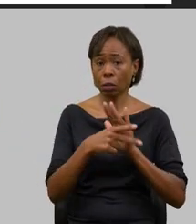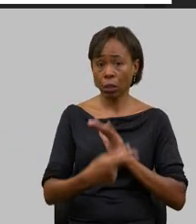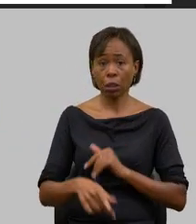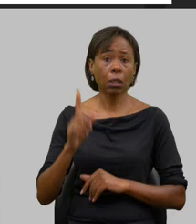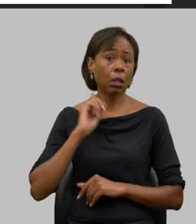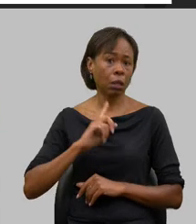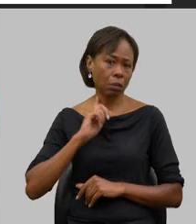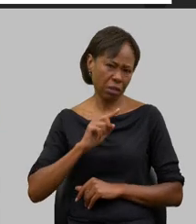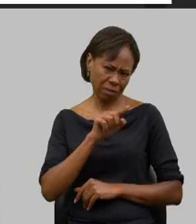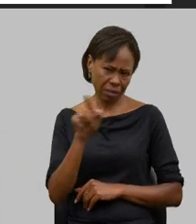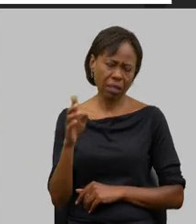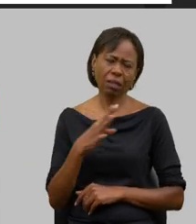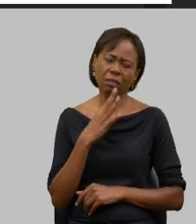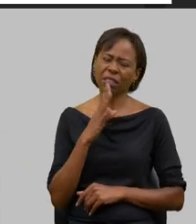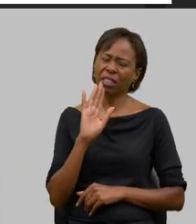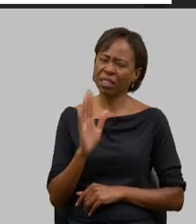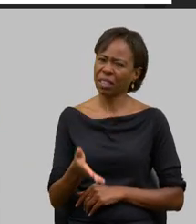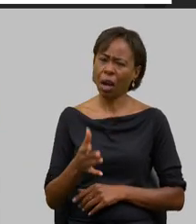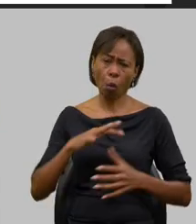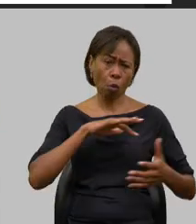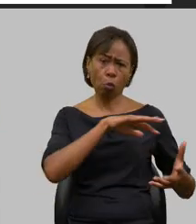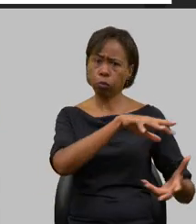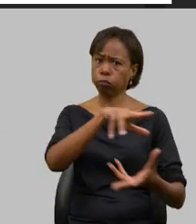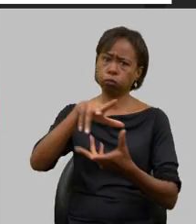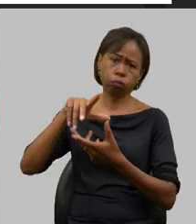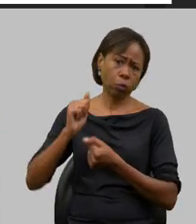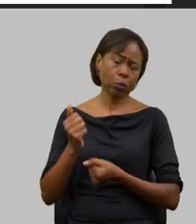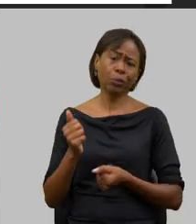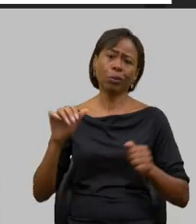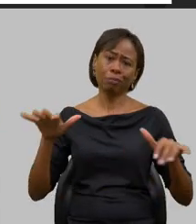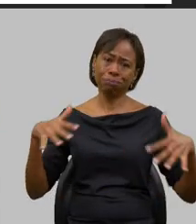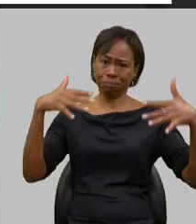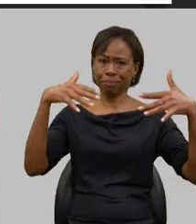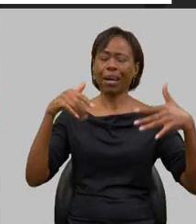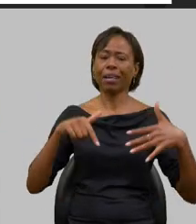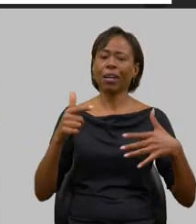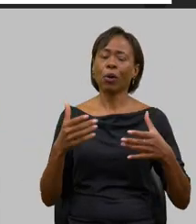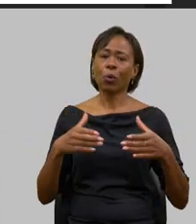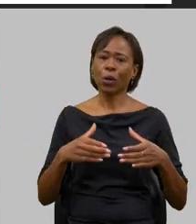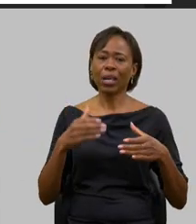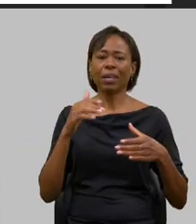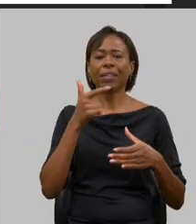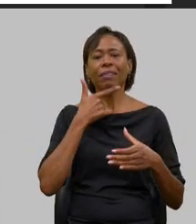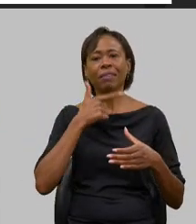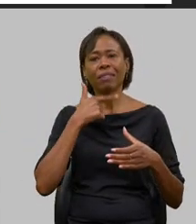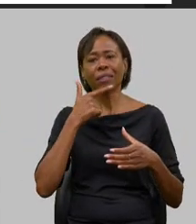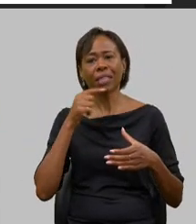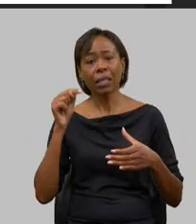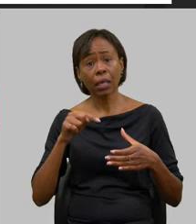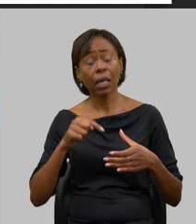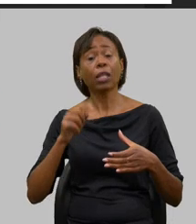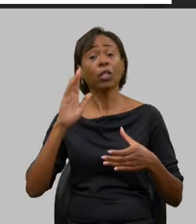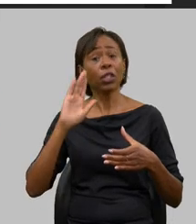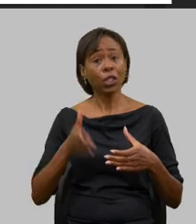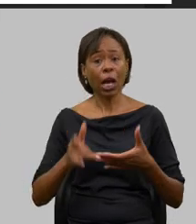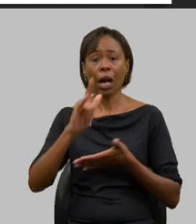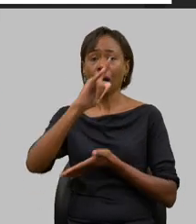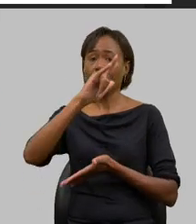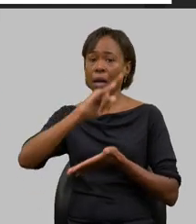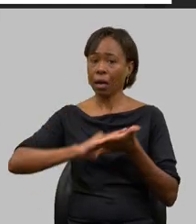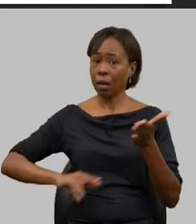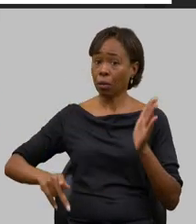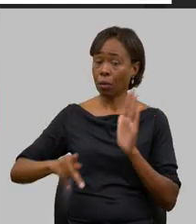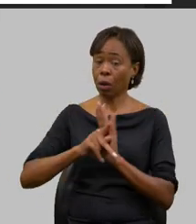estão ganhando o mundo e a gente tem mais um queijo já regulamentado esse regulamento